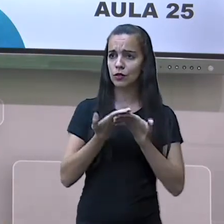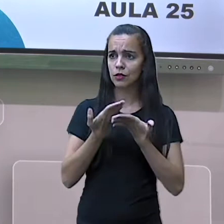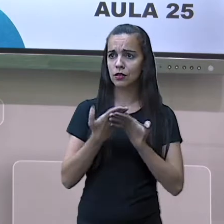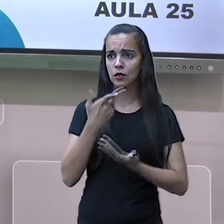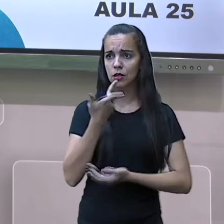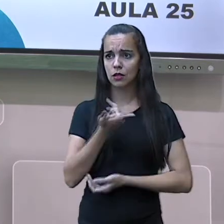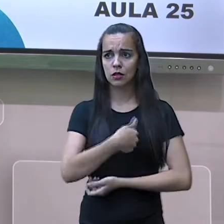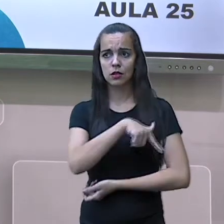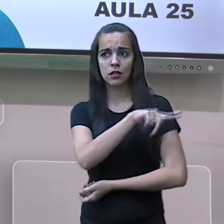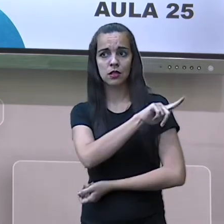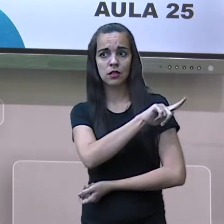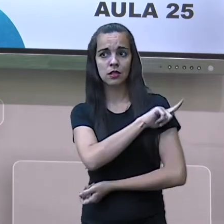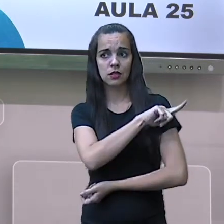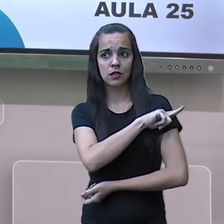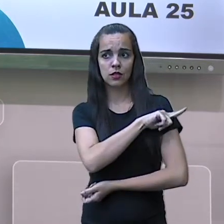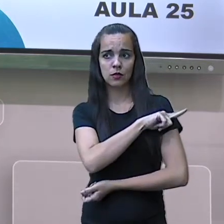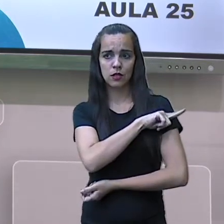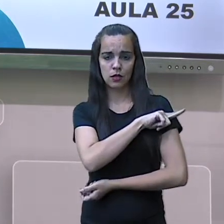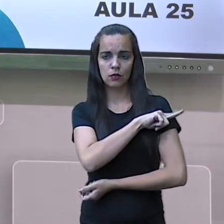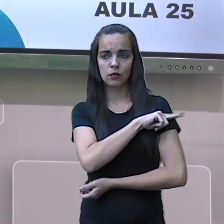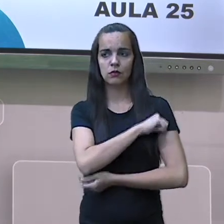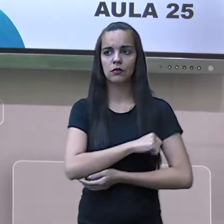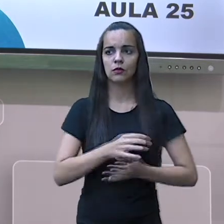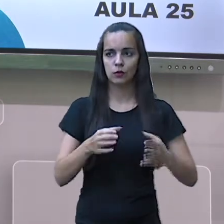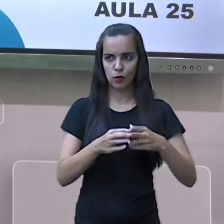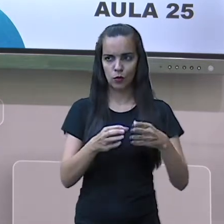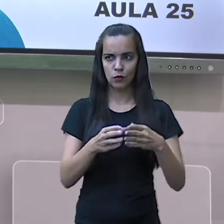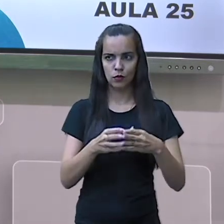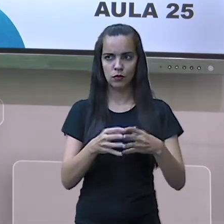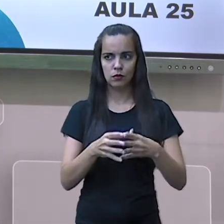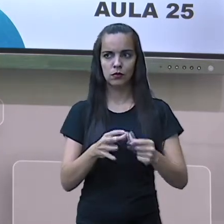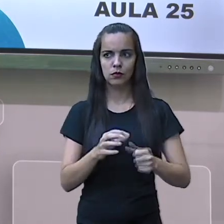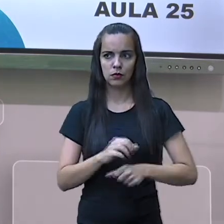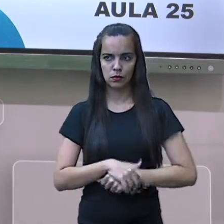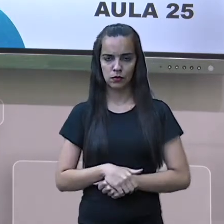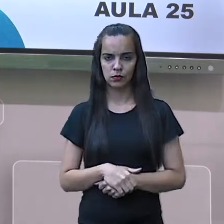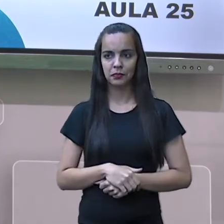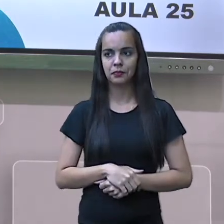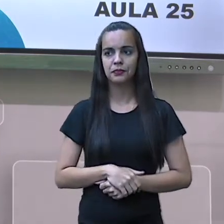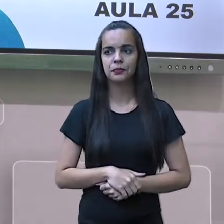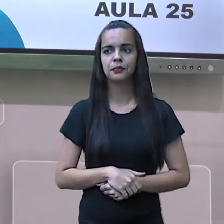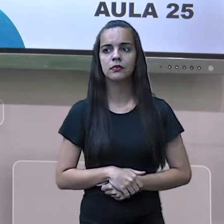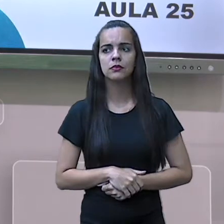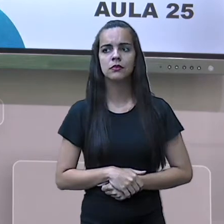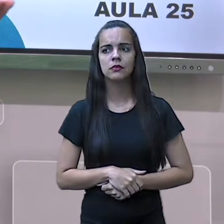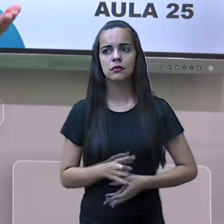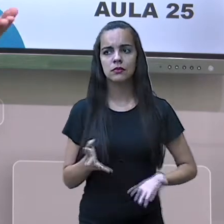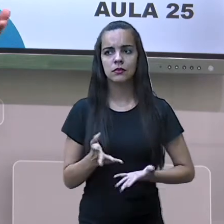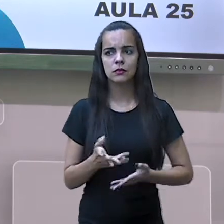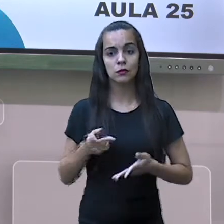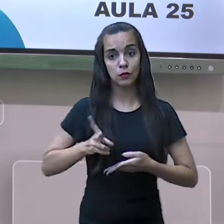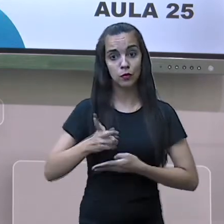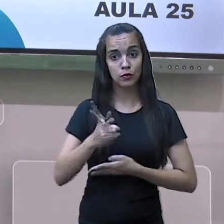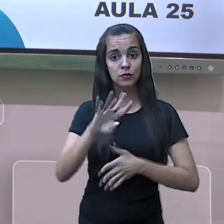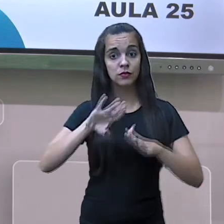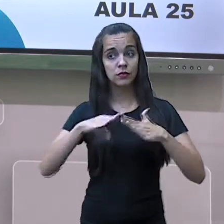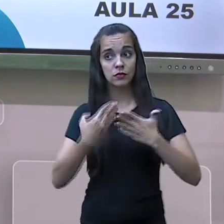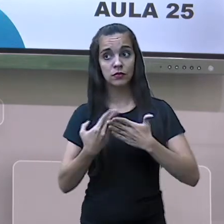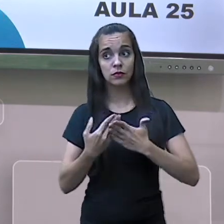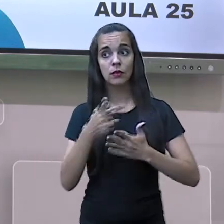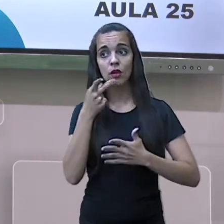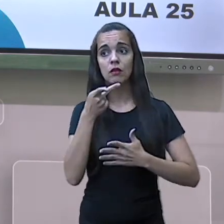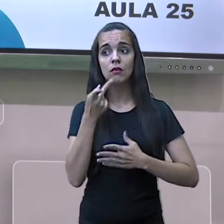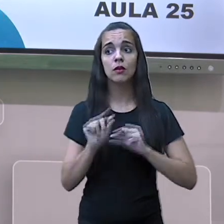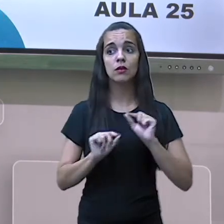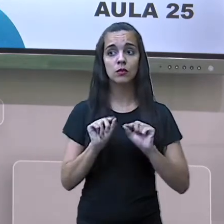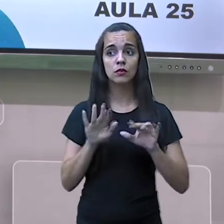25 para o sétimo ano do ensino fundamental. Vamos continuar falando sobre o Brasil,